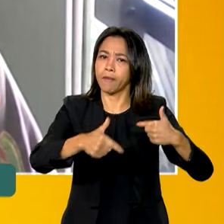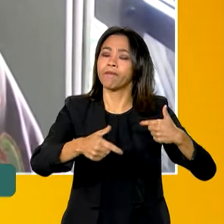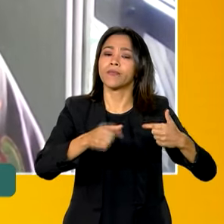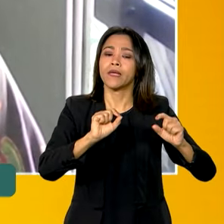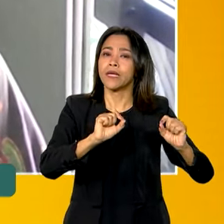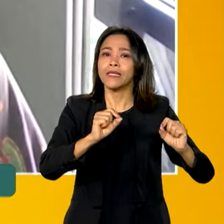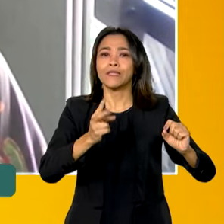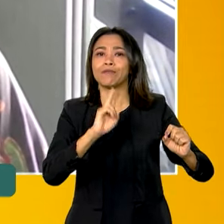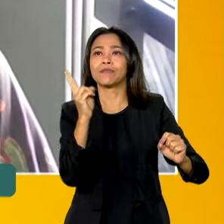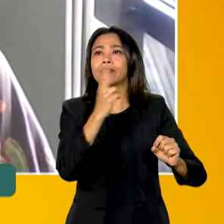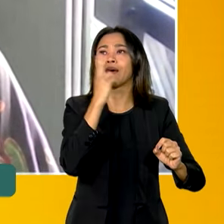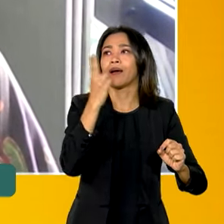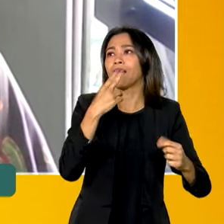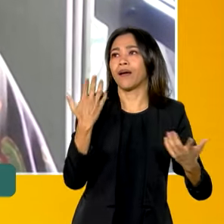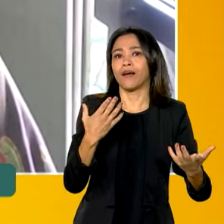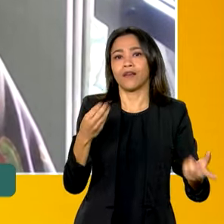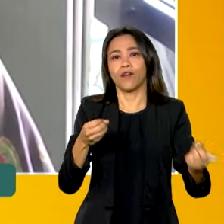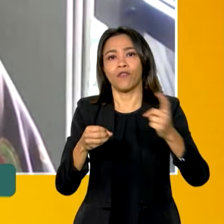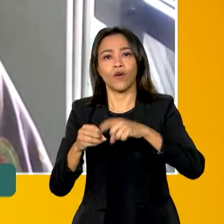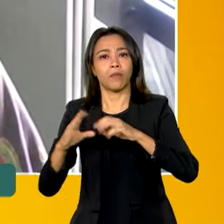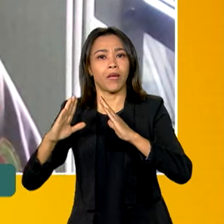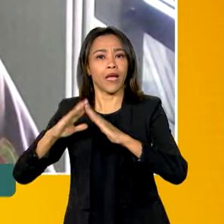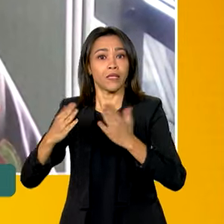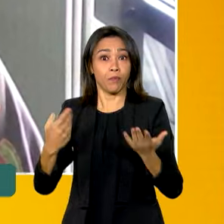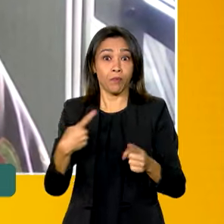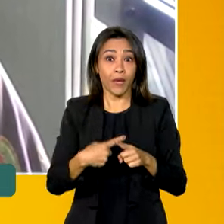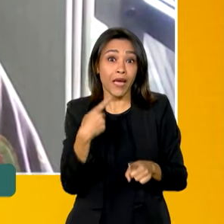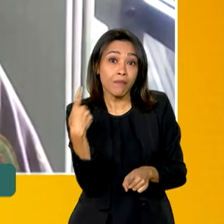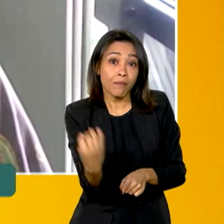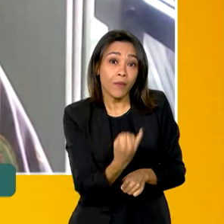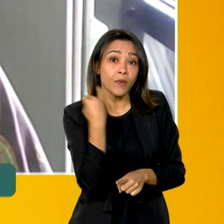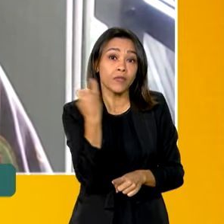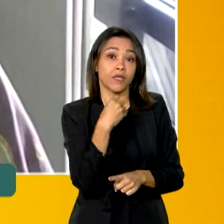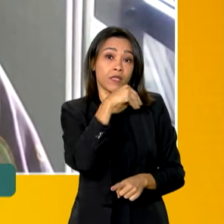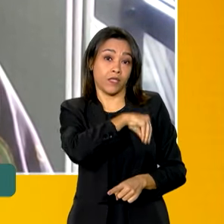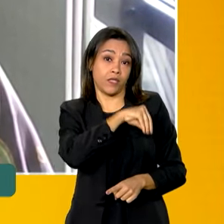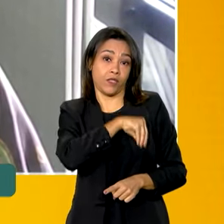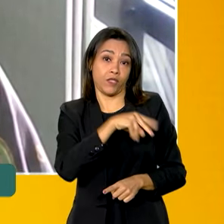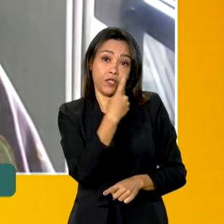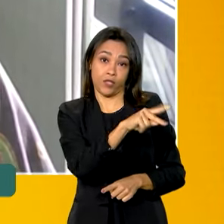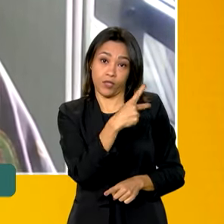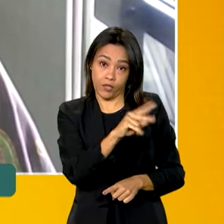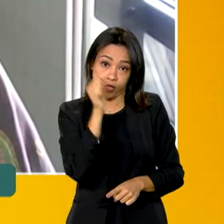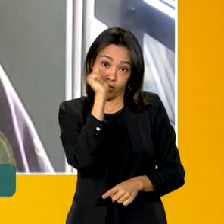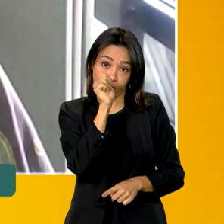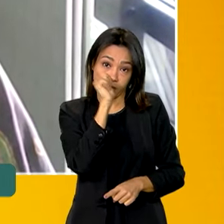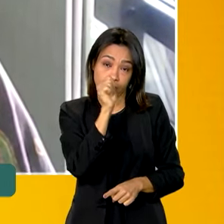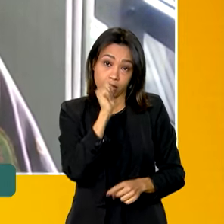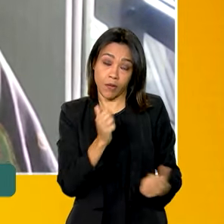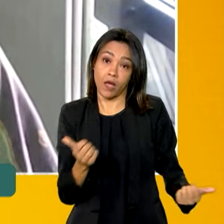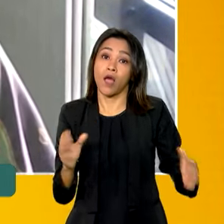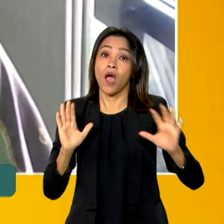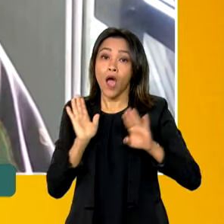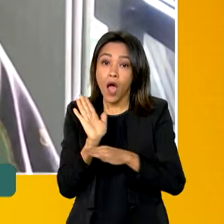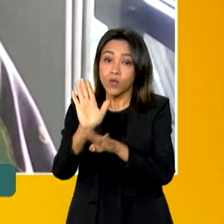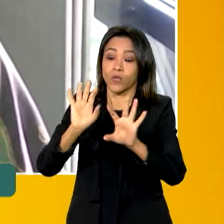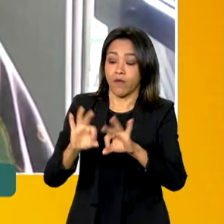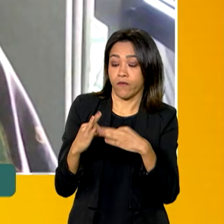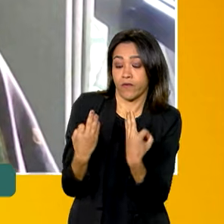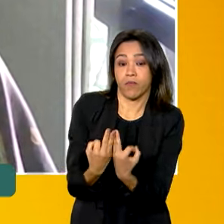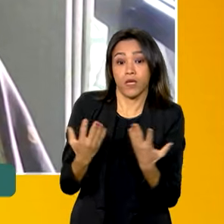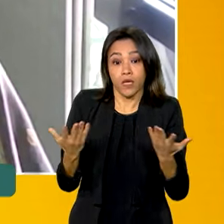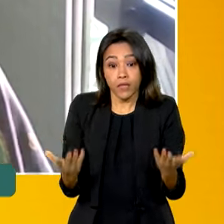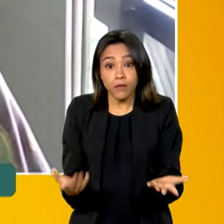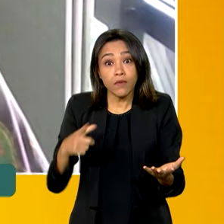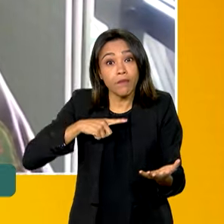voltar para casa, porque a renda dela é muito importante na renda das famílias, e então ela tem